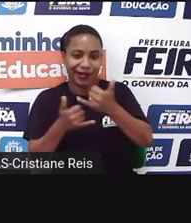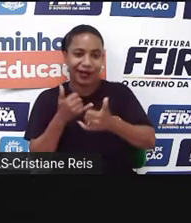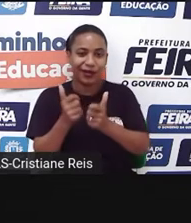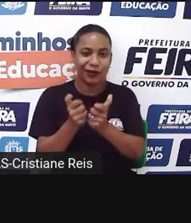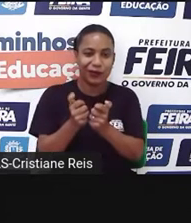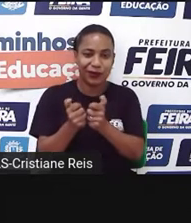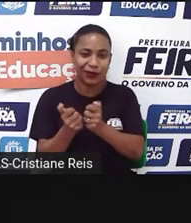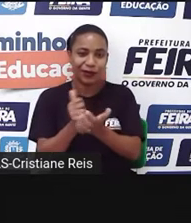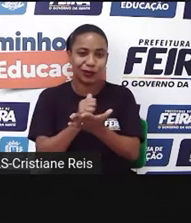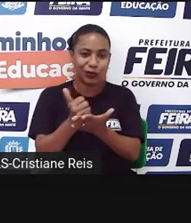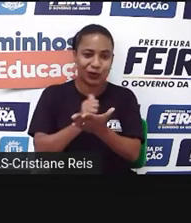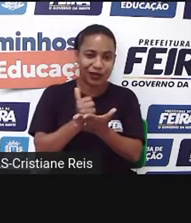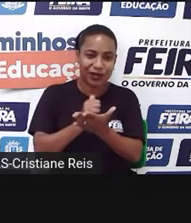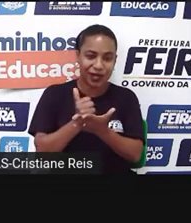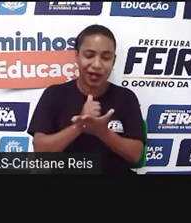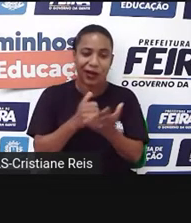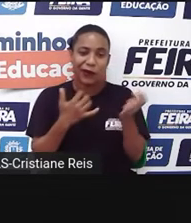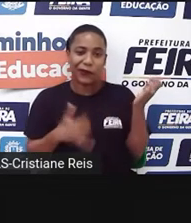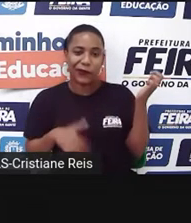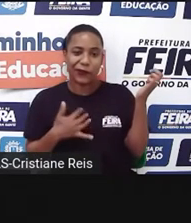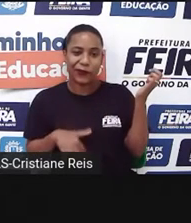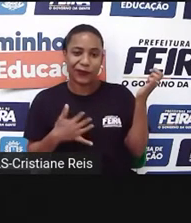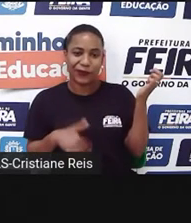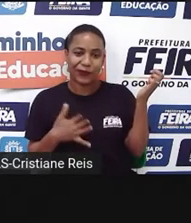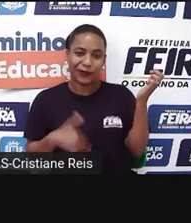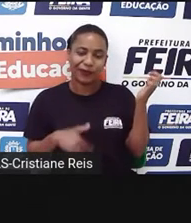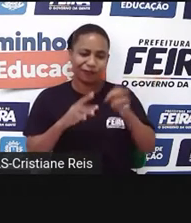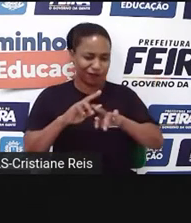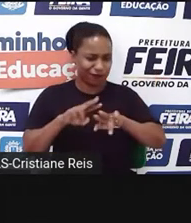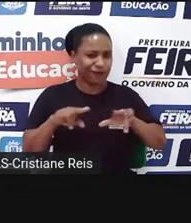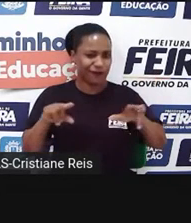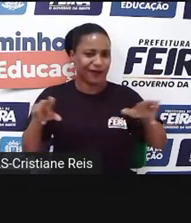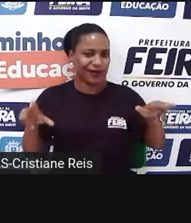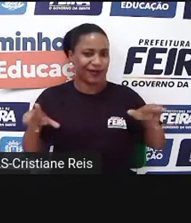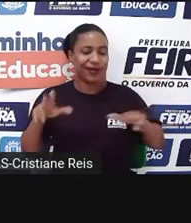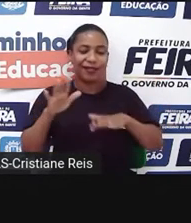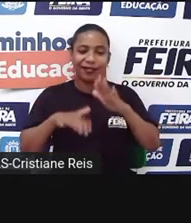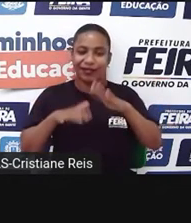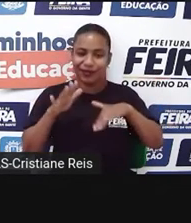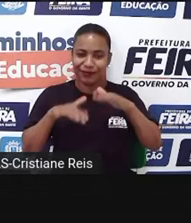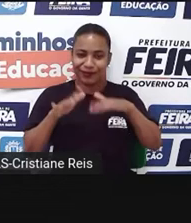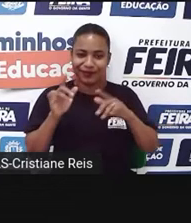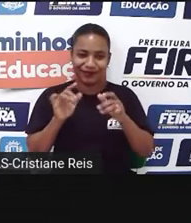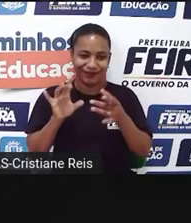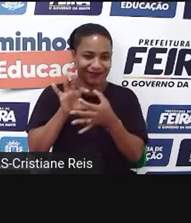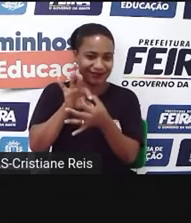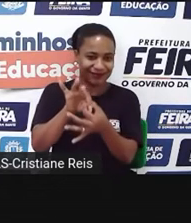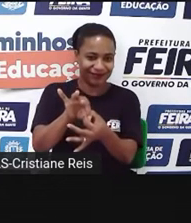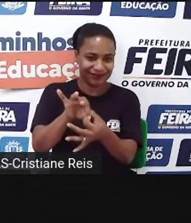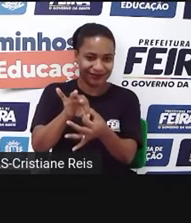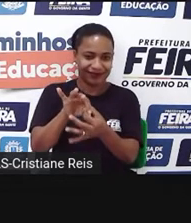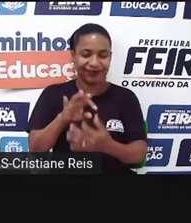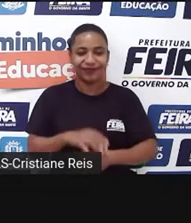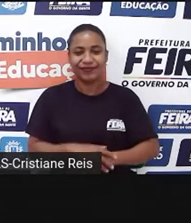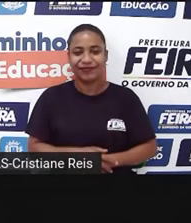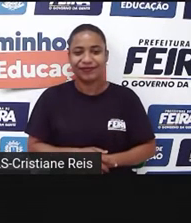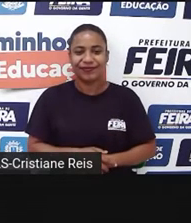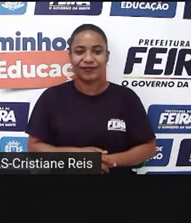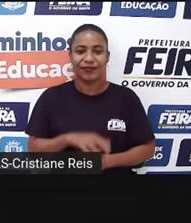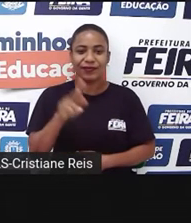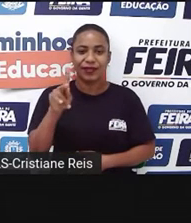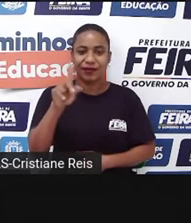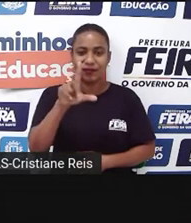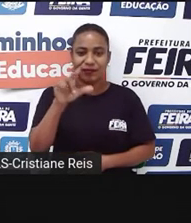tocar e jogar. Então, você irá identificar de acordo com o contexto no qual a palavra está inserida. Play,